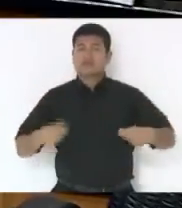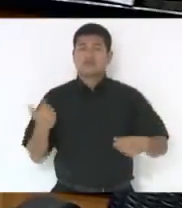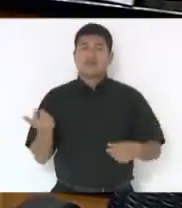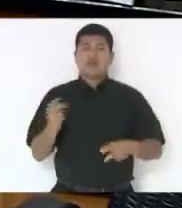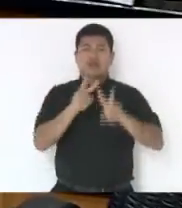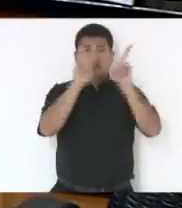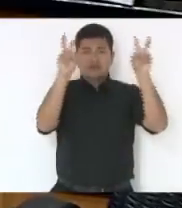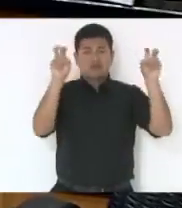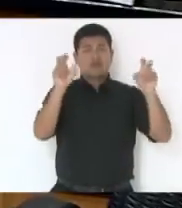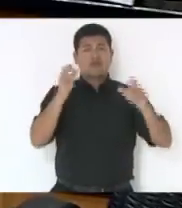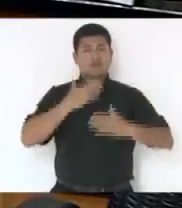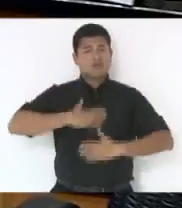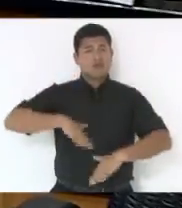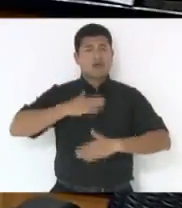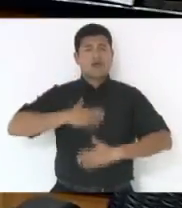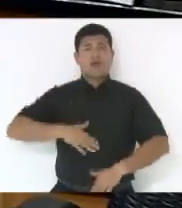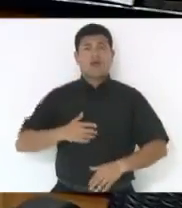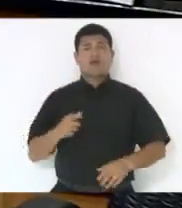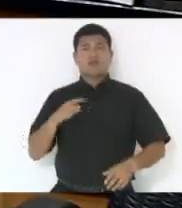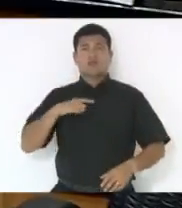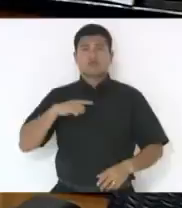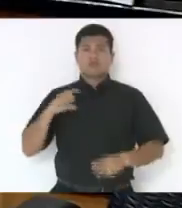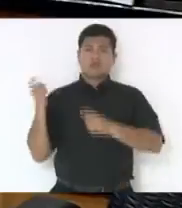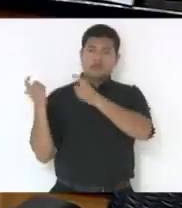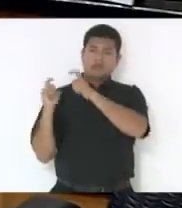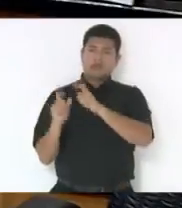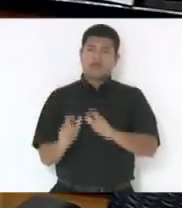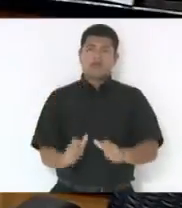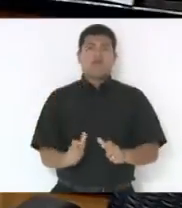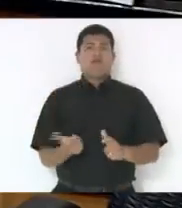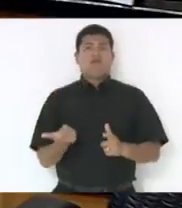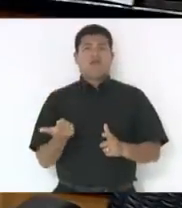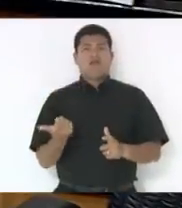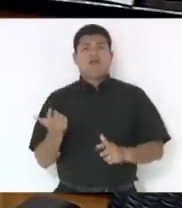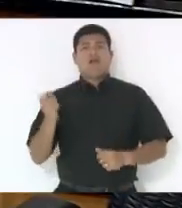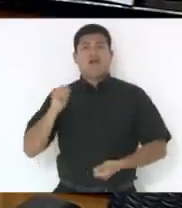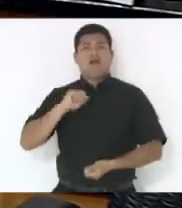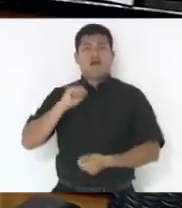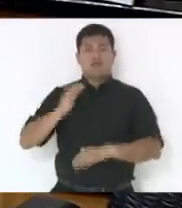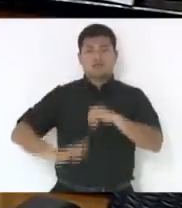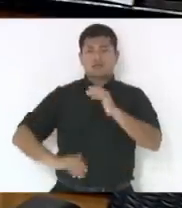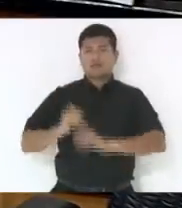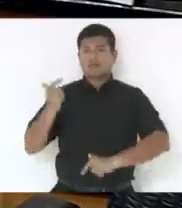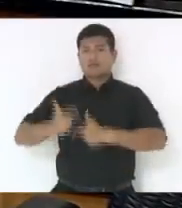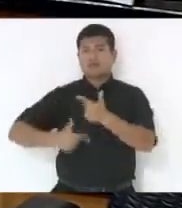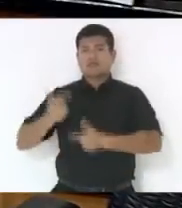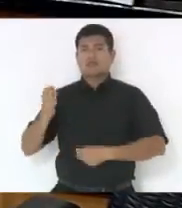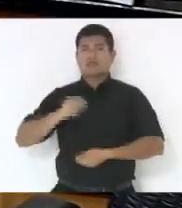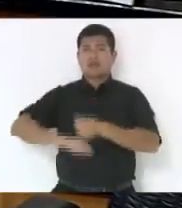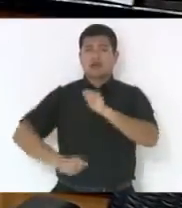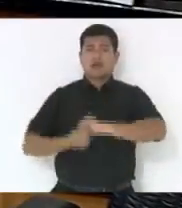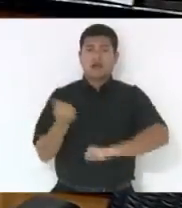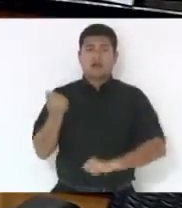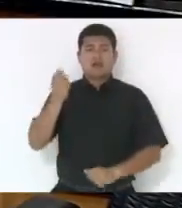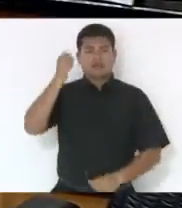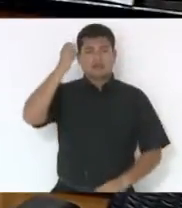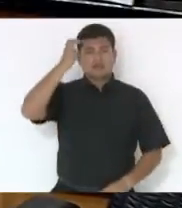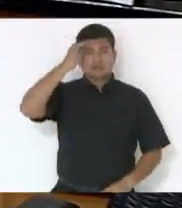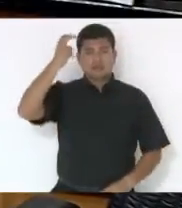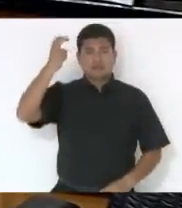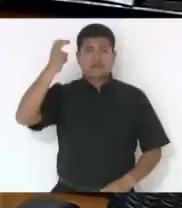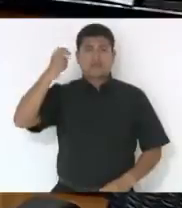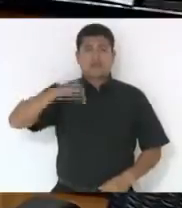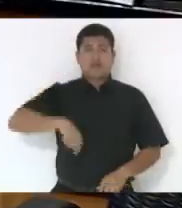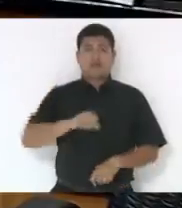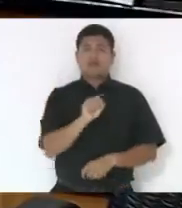temos essa questão das tradições, de atividades artísticas, culturais, aqui em Santa Catarina,